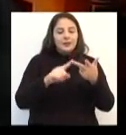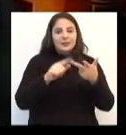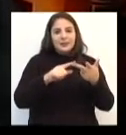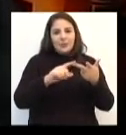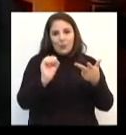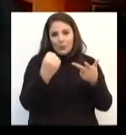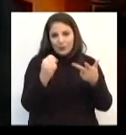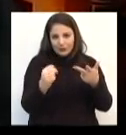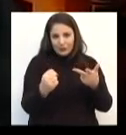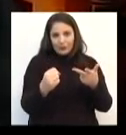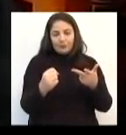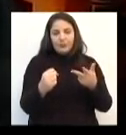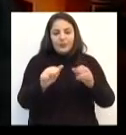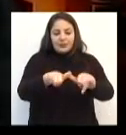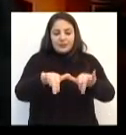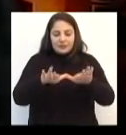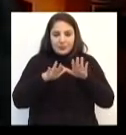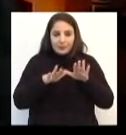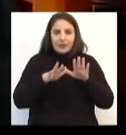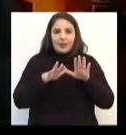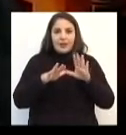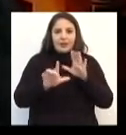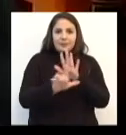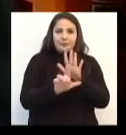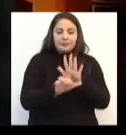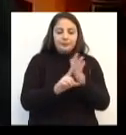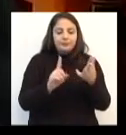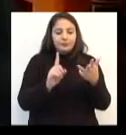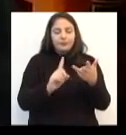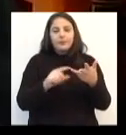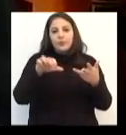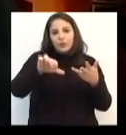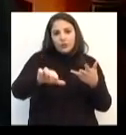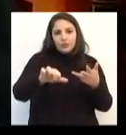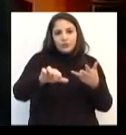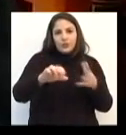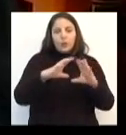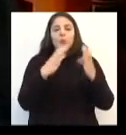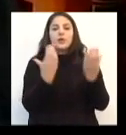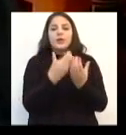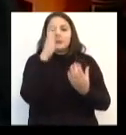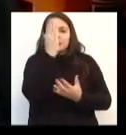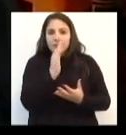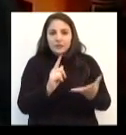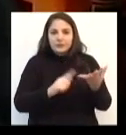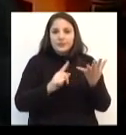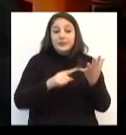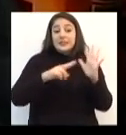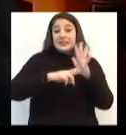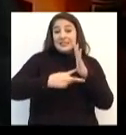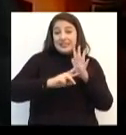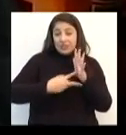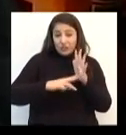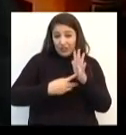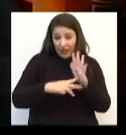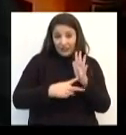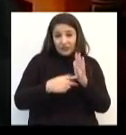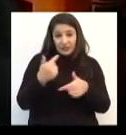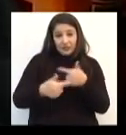assembleias legislativas, congresso nacional, sindicato de empregados e empregadores,